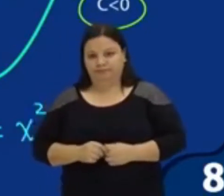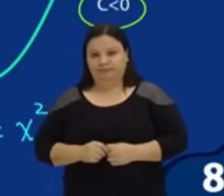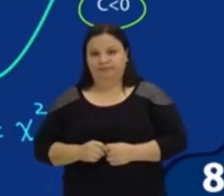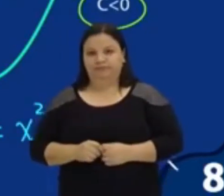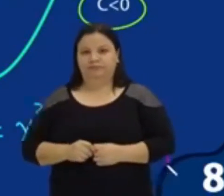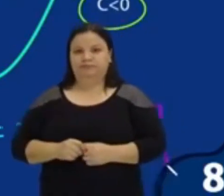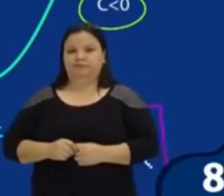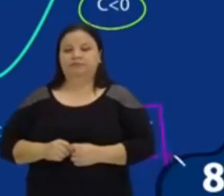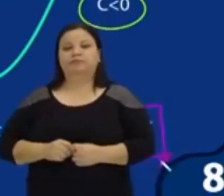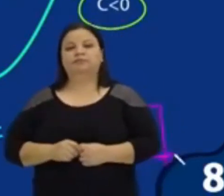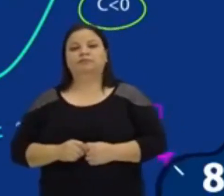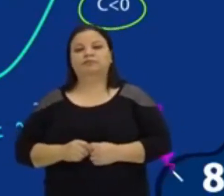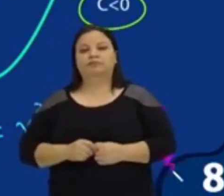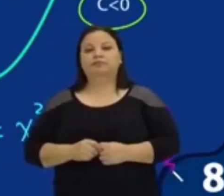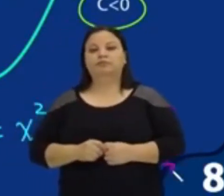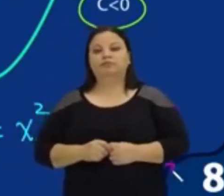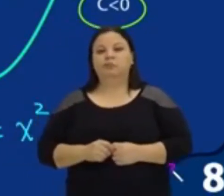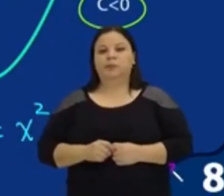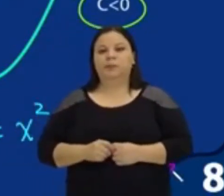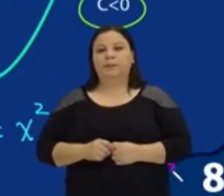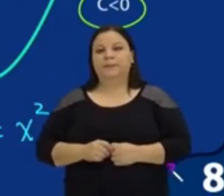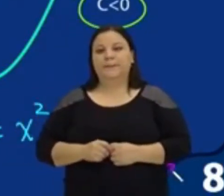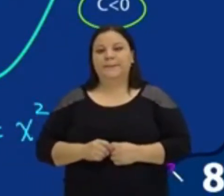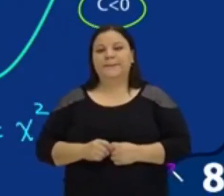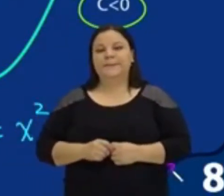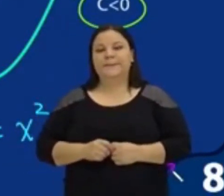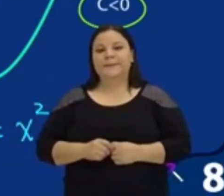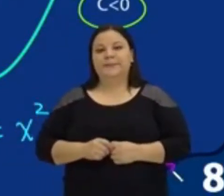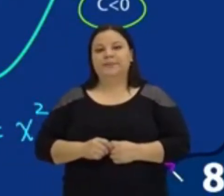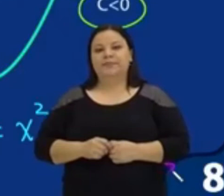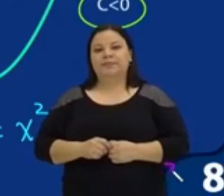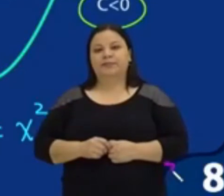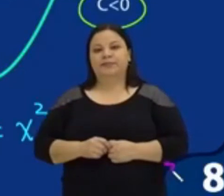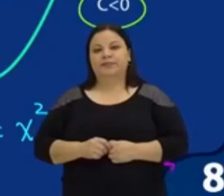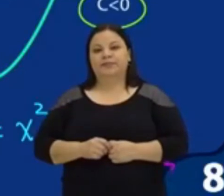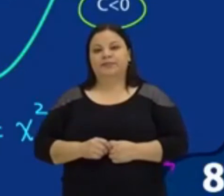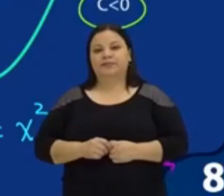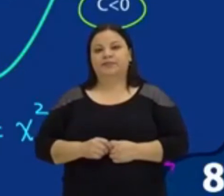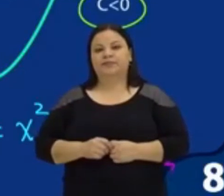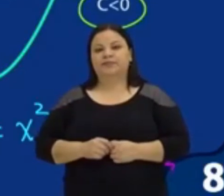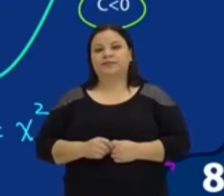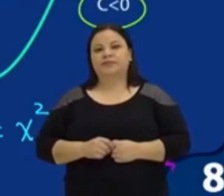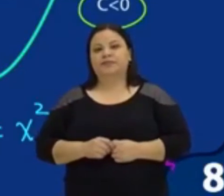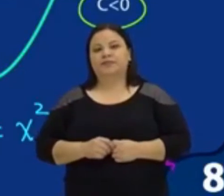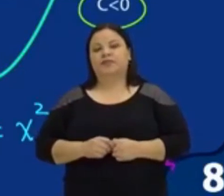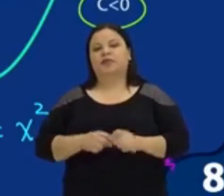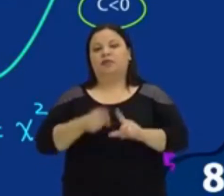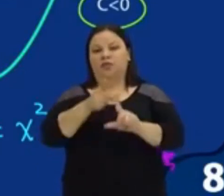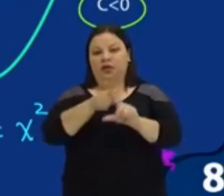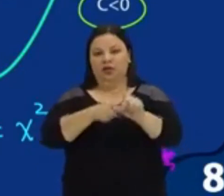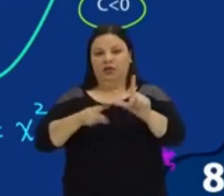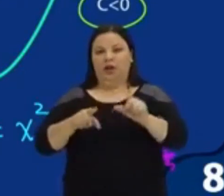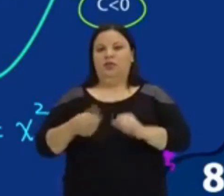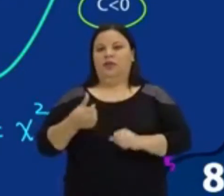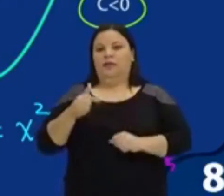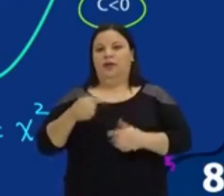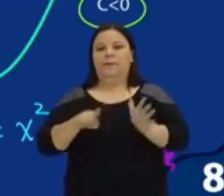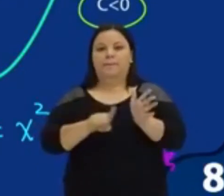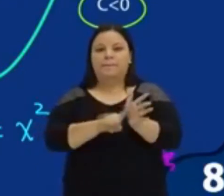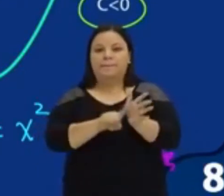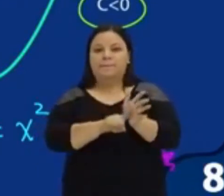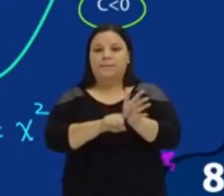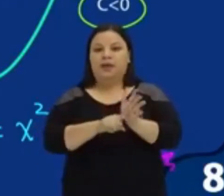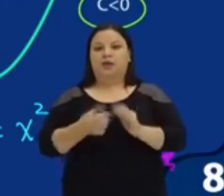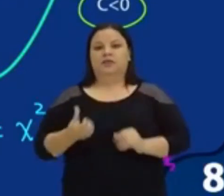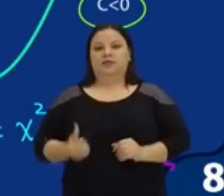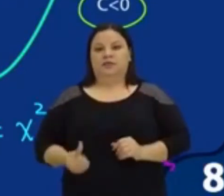justamente o valor do C. Aqui é menos 6. Menos 6 é negativo, então, cortaria justamente o valor do Y